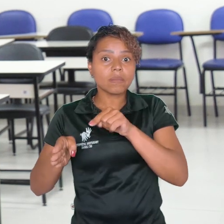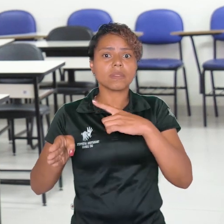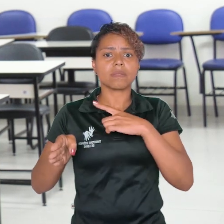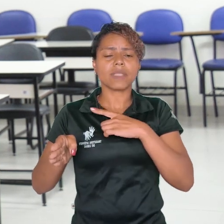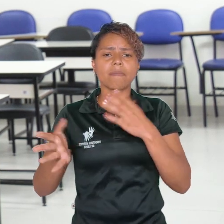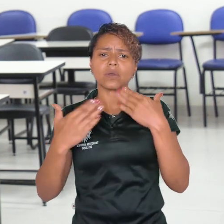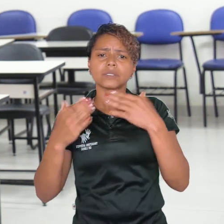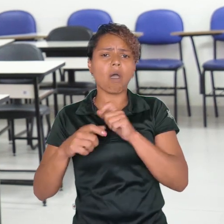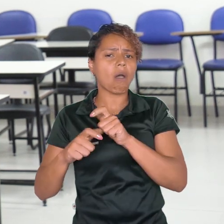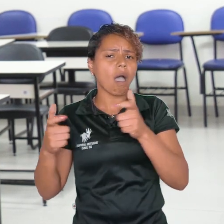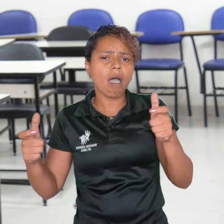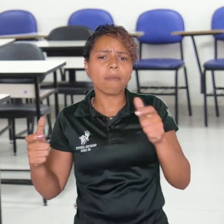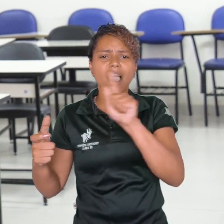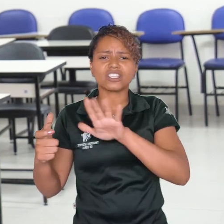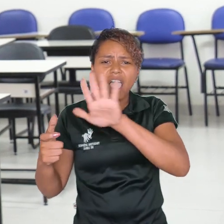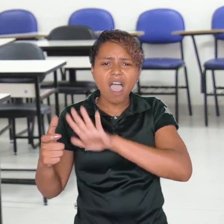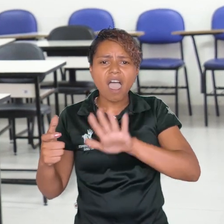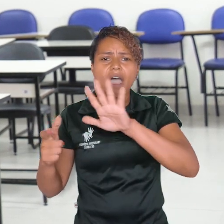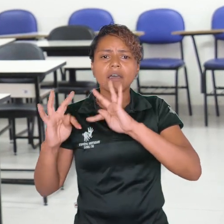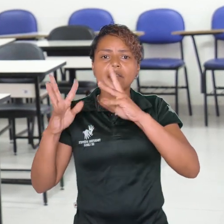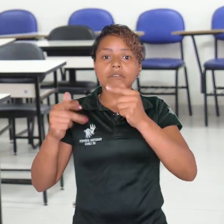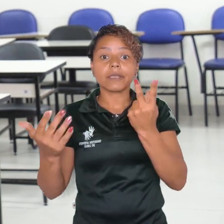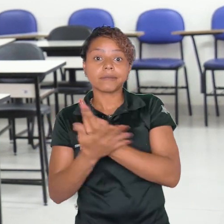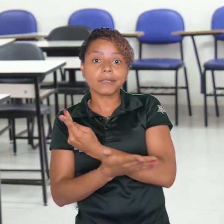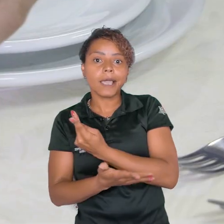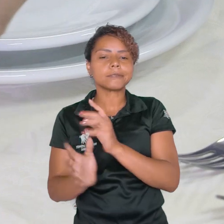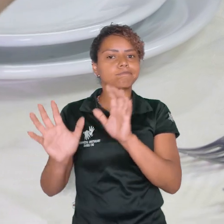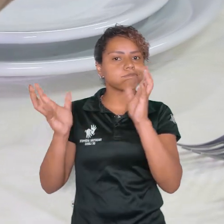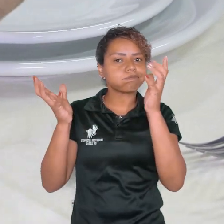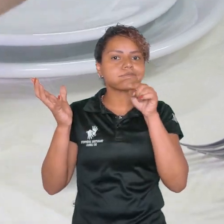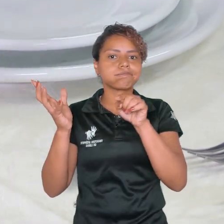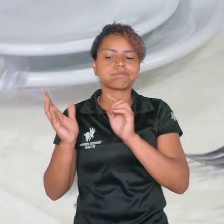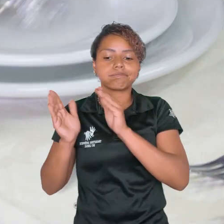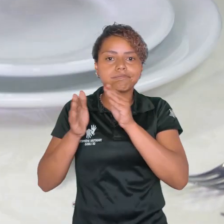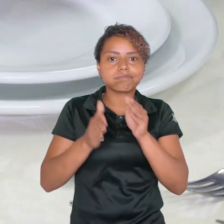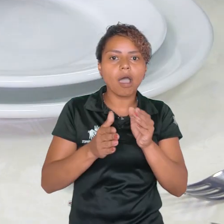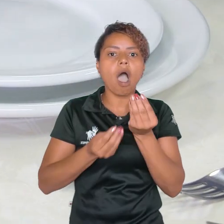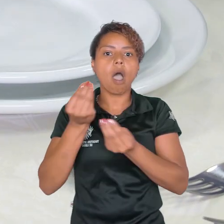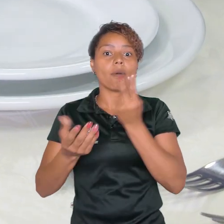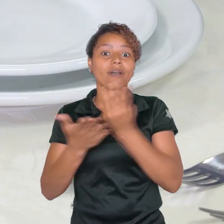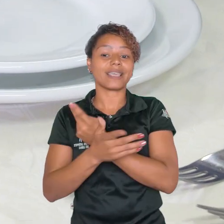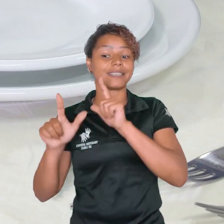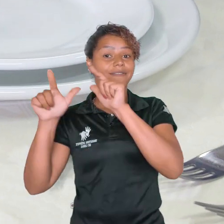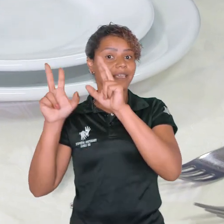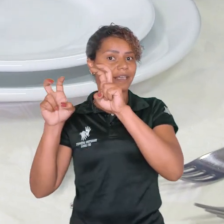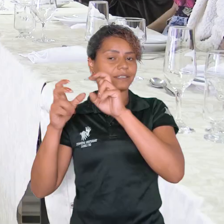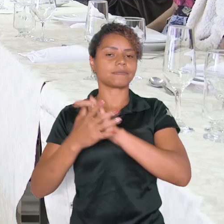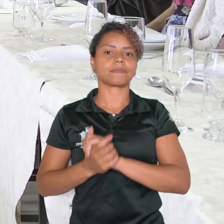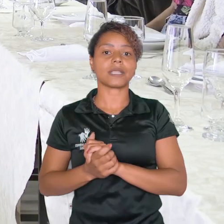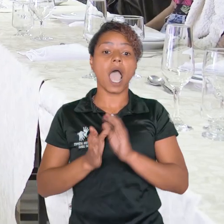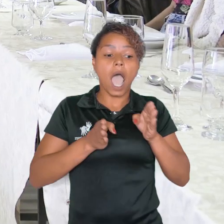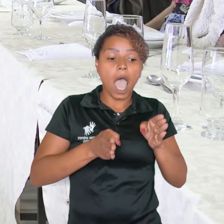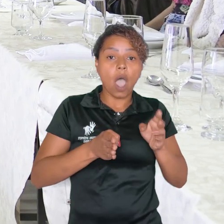eles vão ter acesso a uma discussão mais ampla, a uma discussão mais geral de todos os fenômenos, variáveis e aspectos ligados à